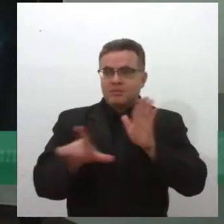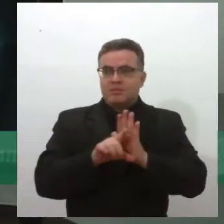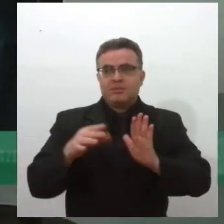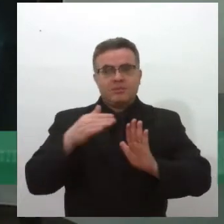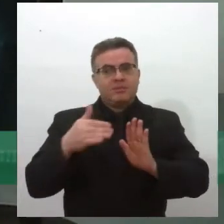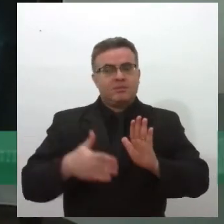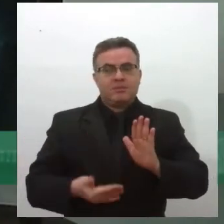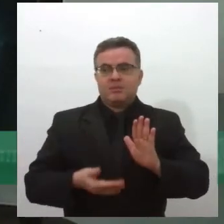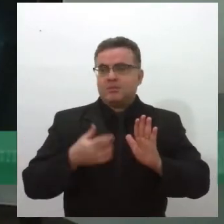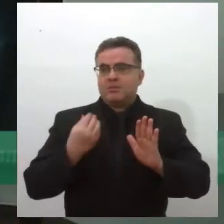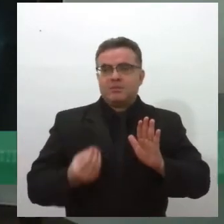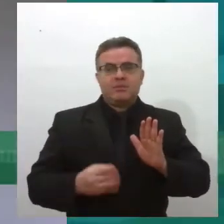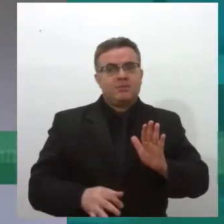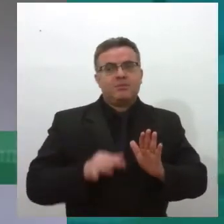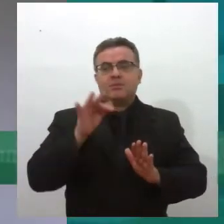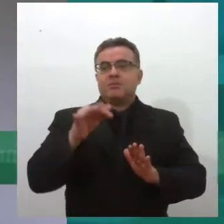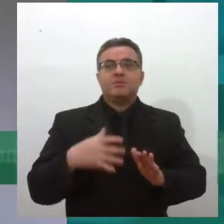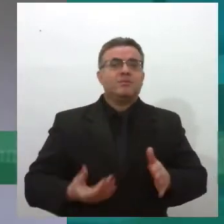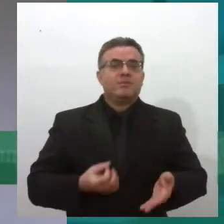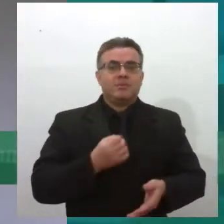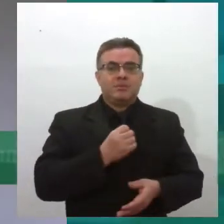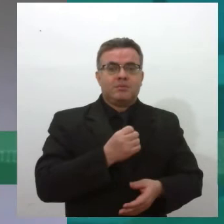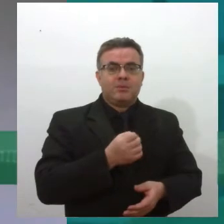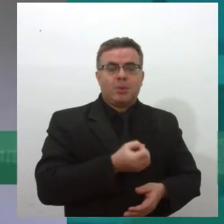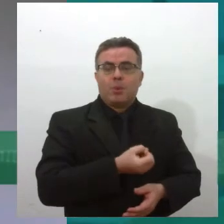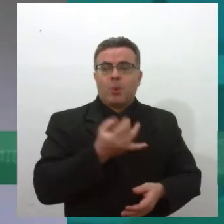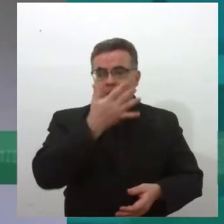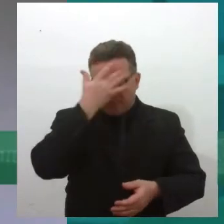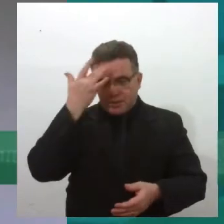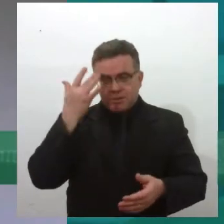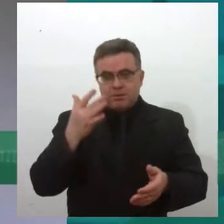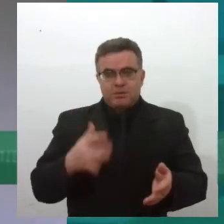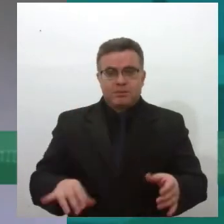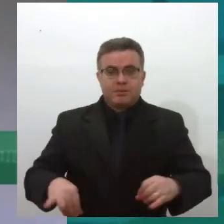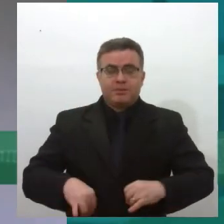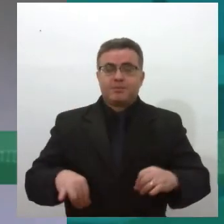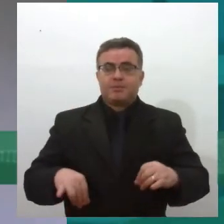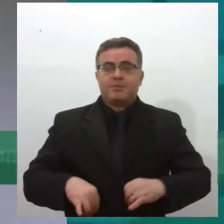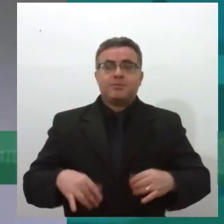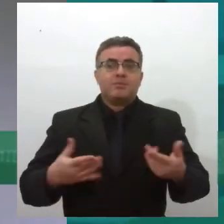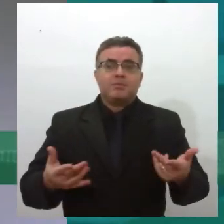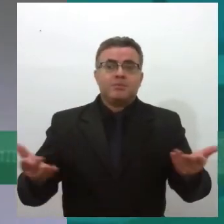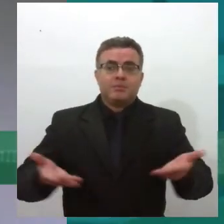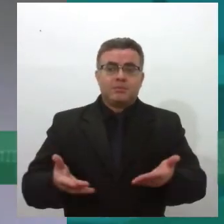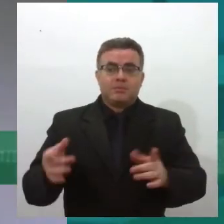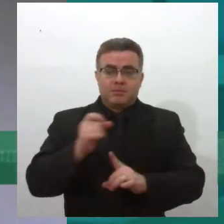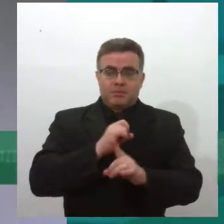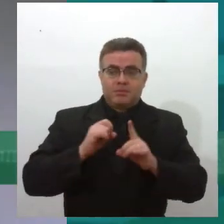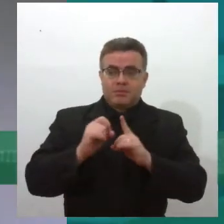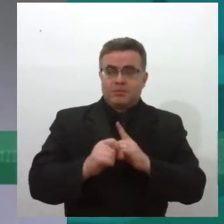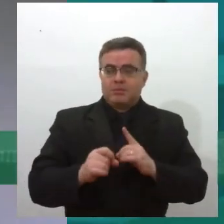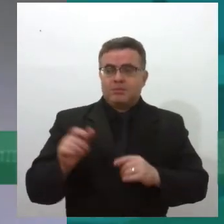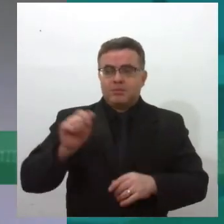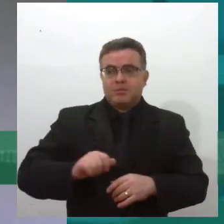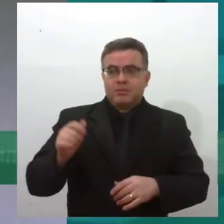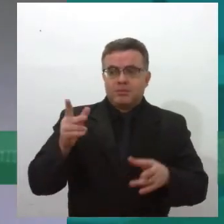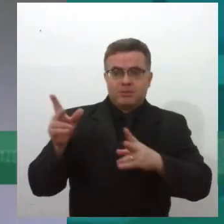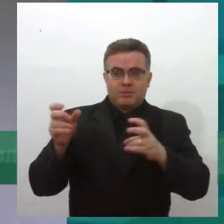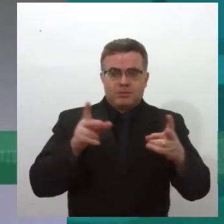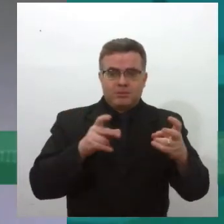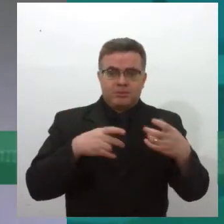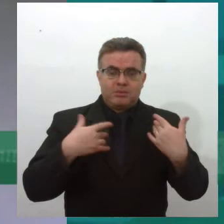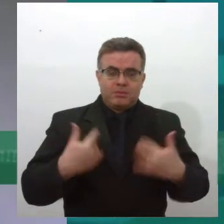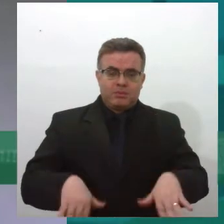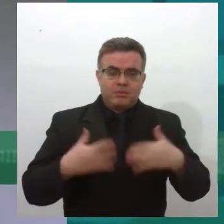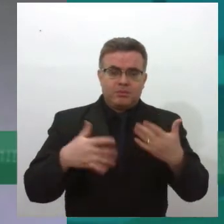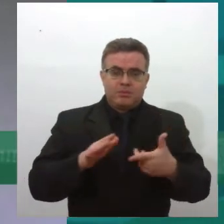realmente nós vamos ter muitas pessoas passando dificuldades, que é o que a gente vê na associação também. A gente tem um levantamento